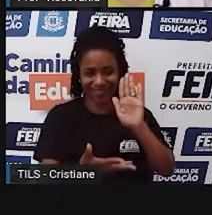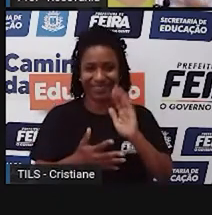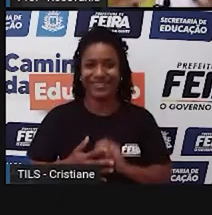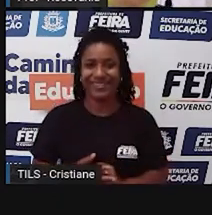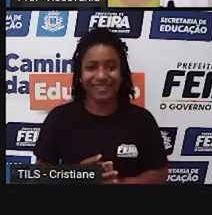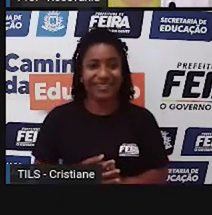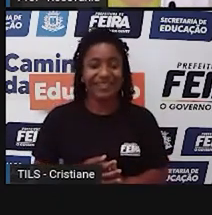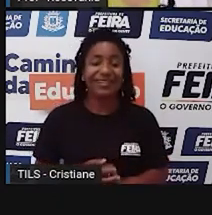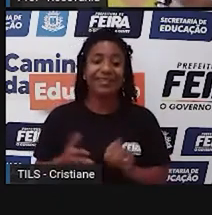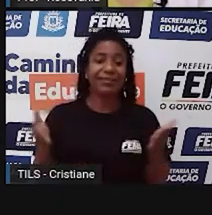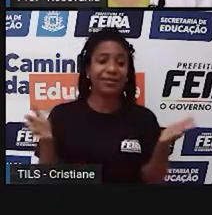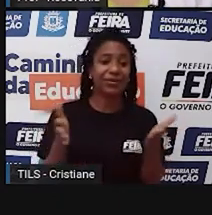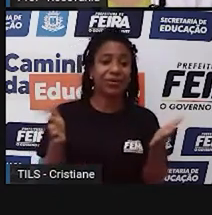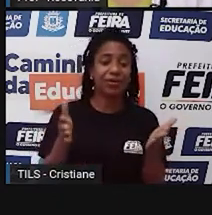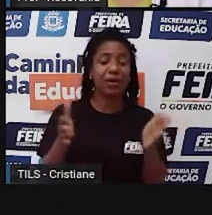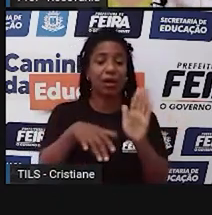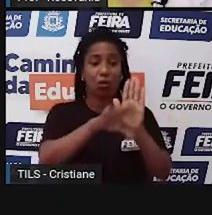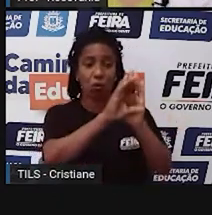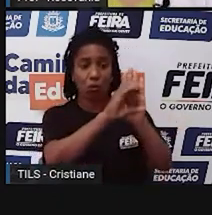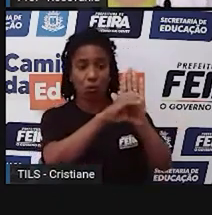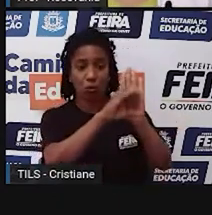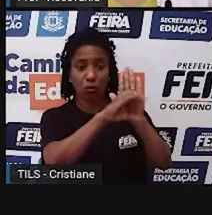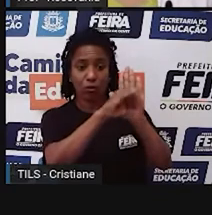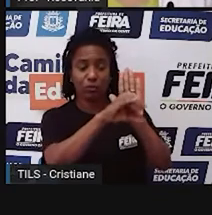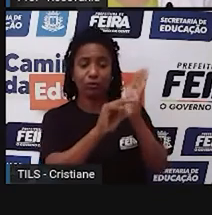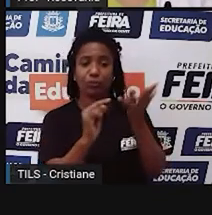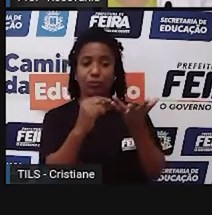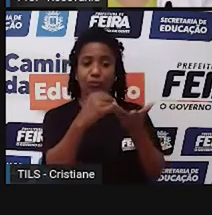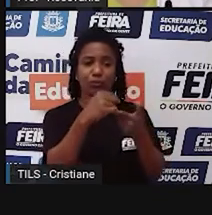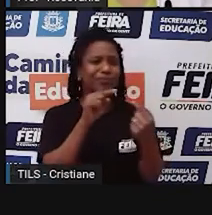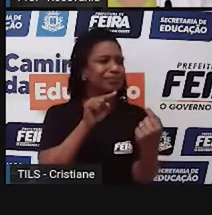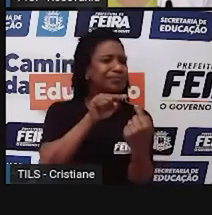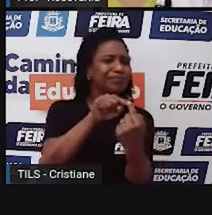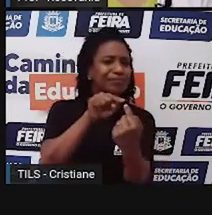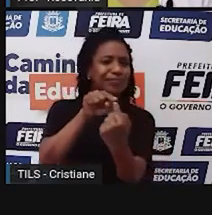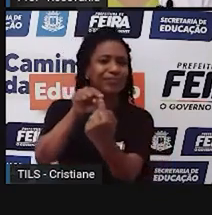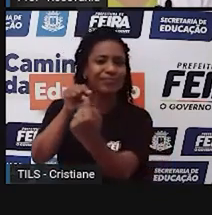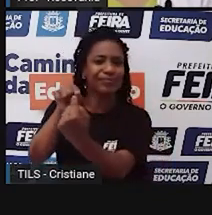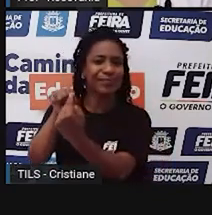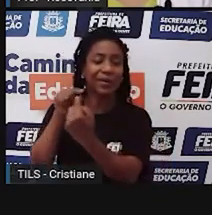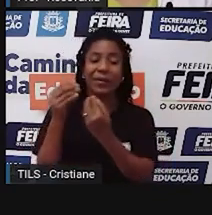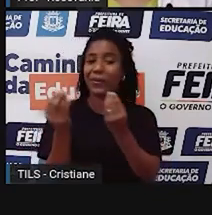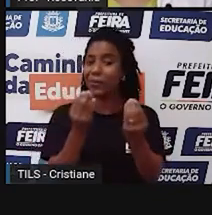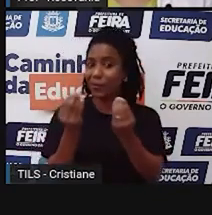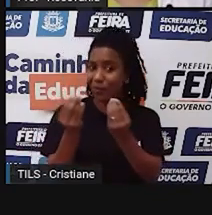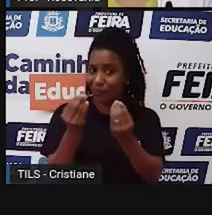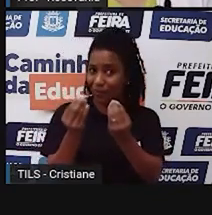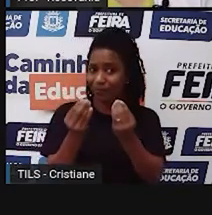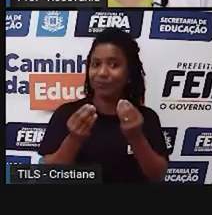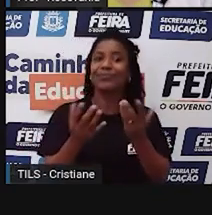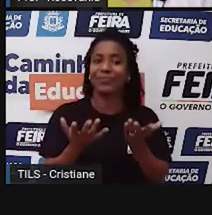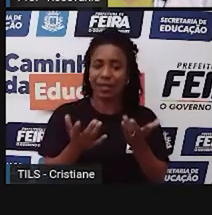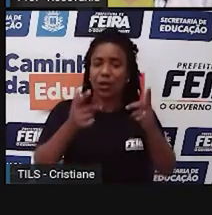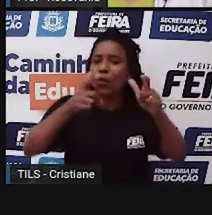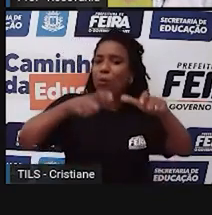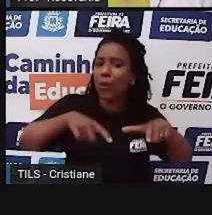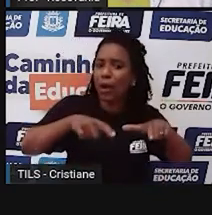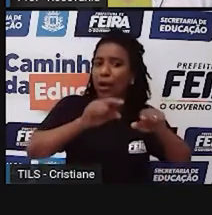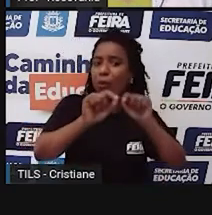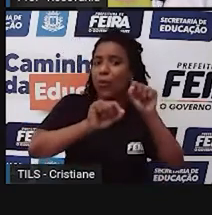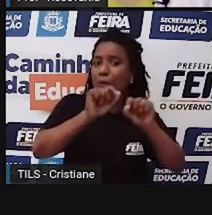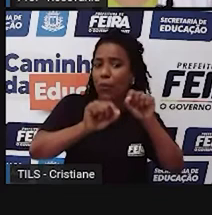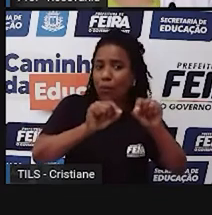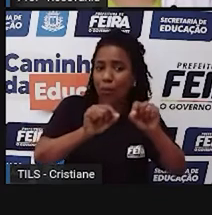assim, a usar esses conceitos ali na formação desses espaços, na formação desses